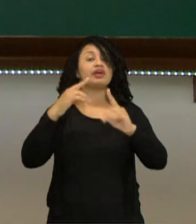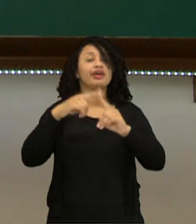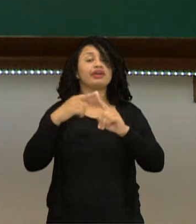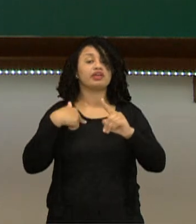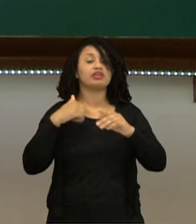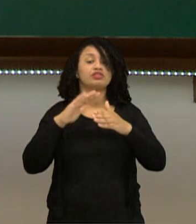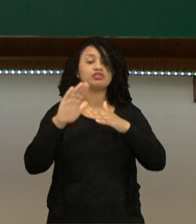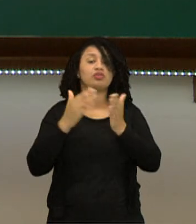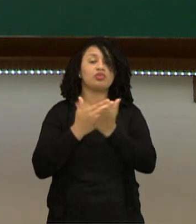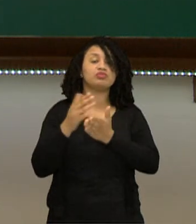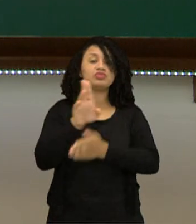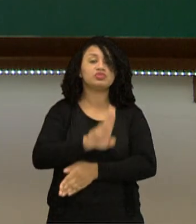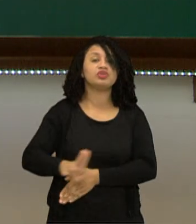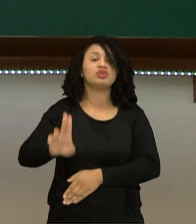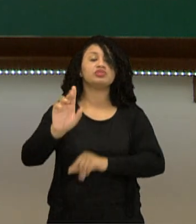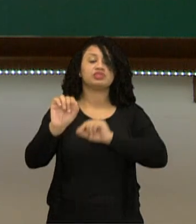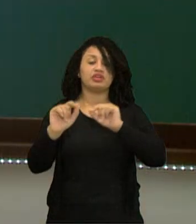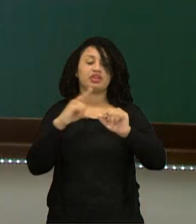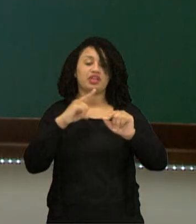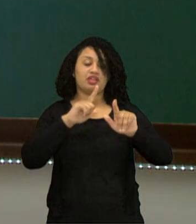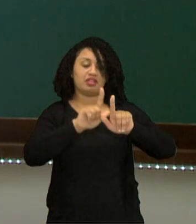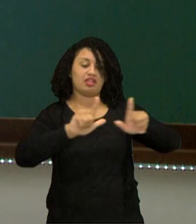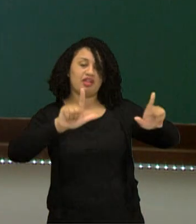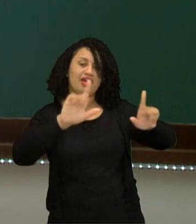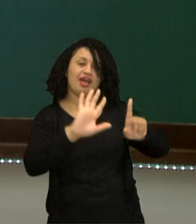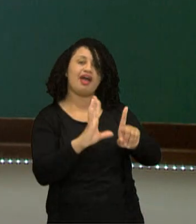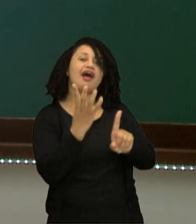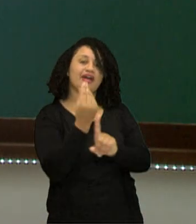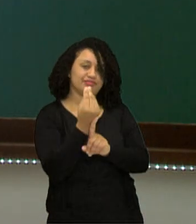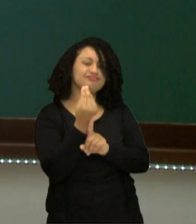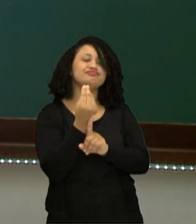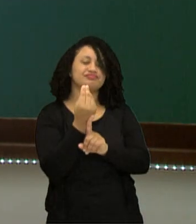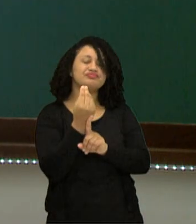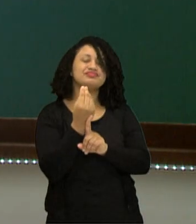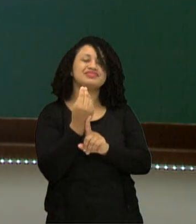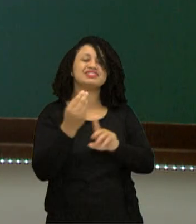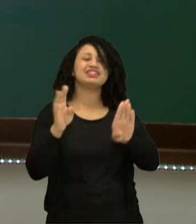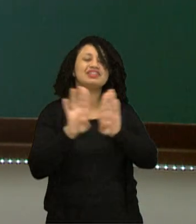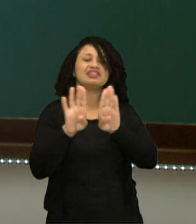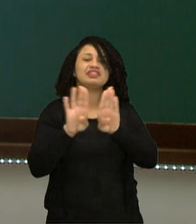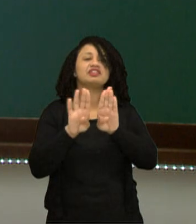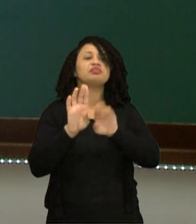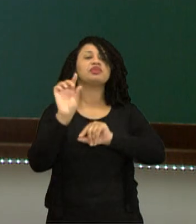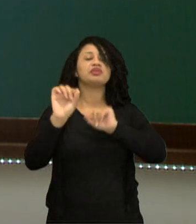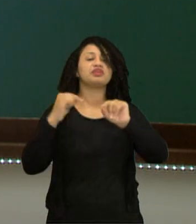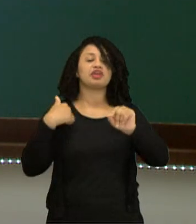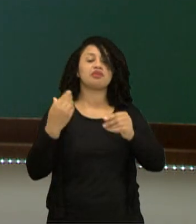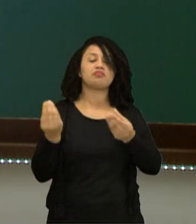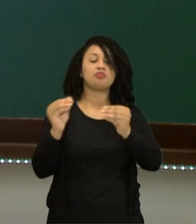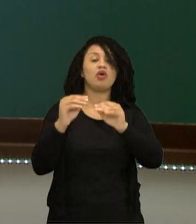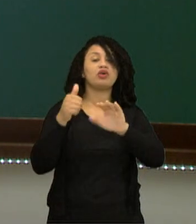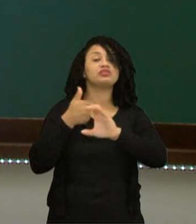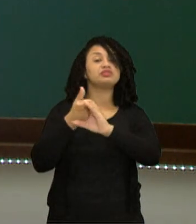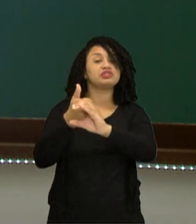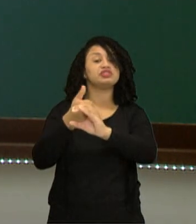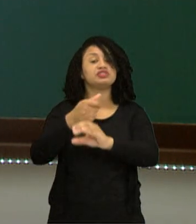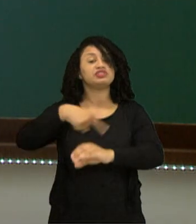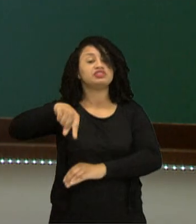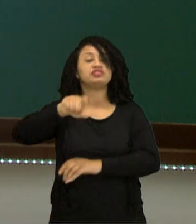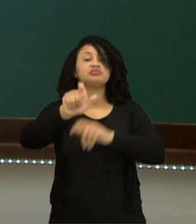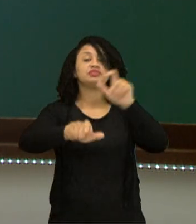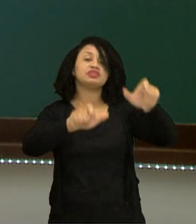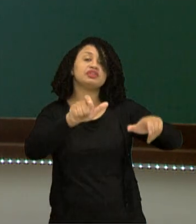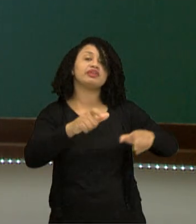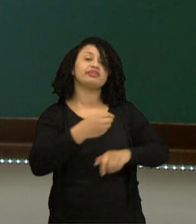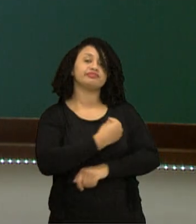a usar, então, as obras de artes para colocar o cristianismo mais presente, inclusive